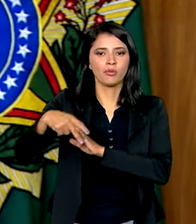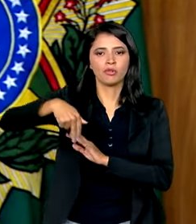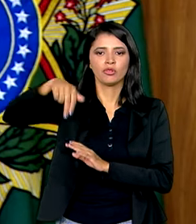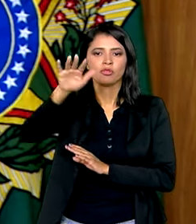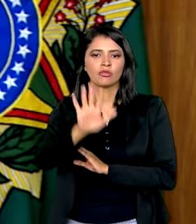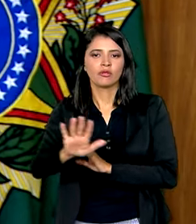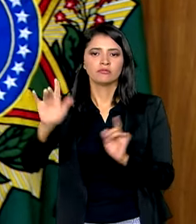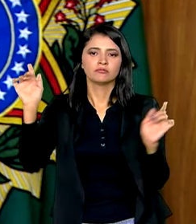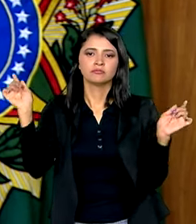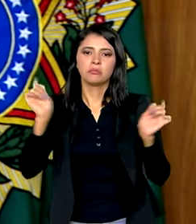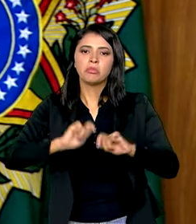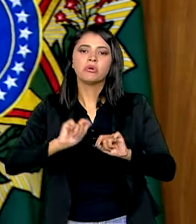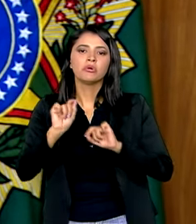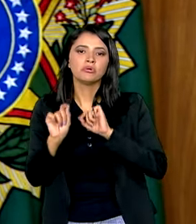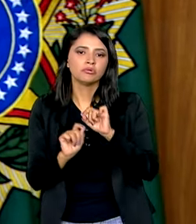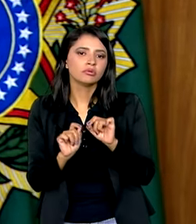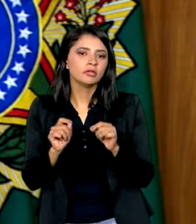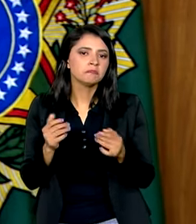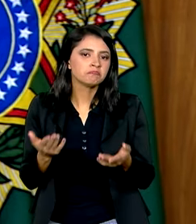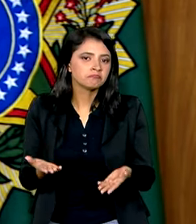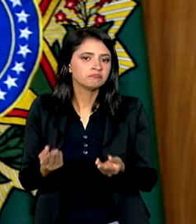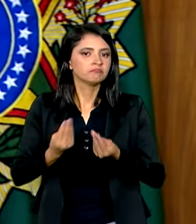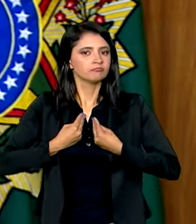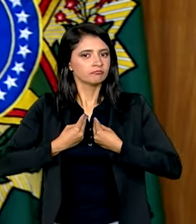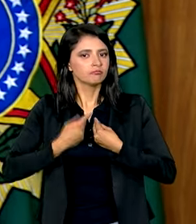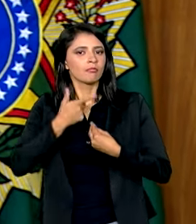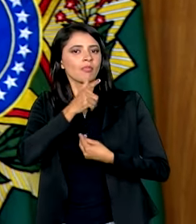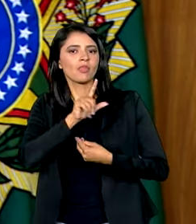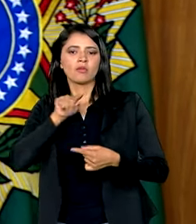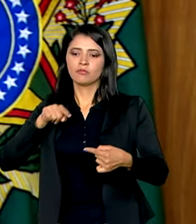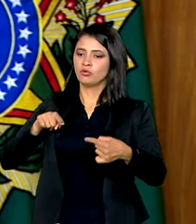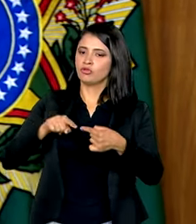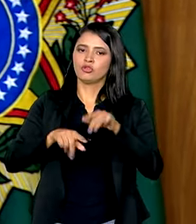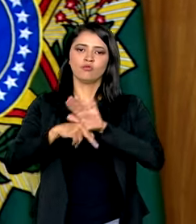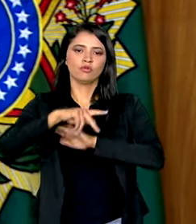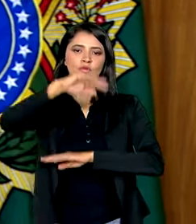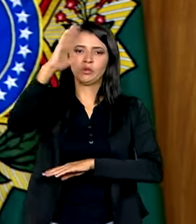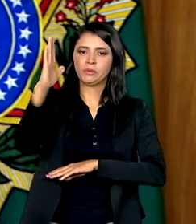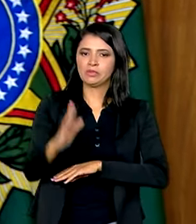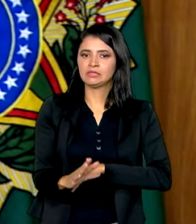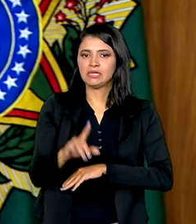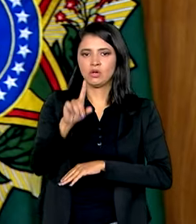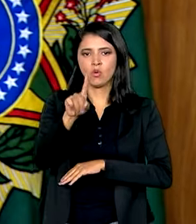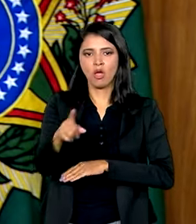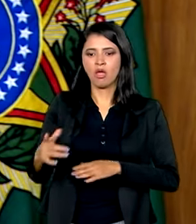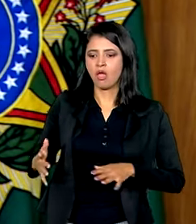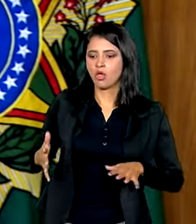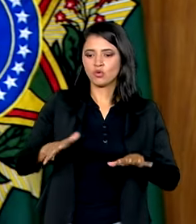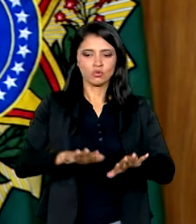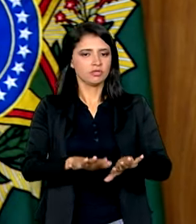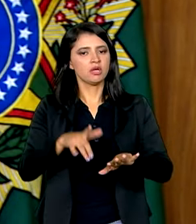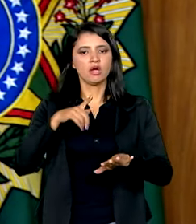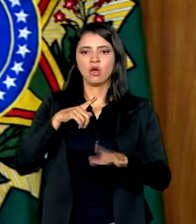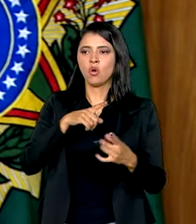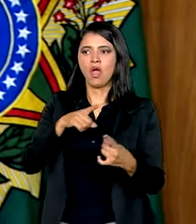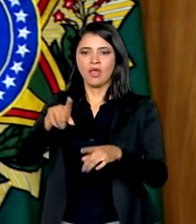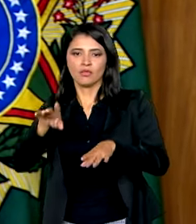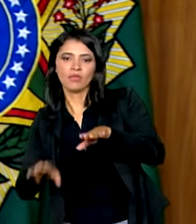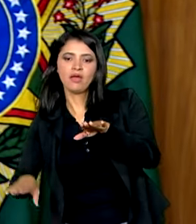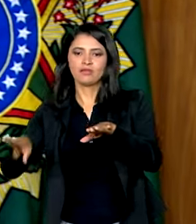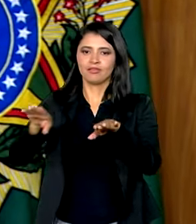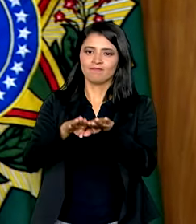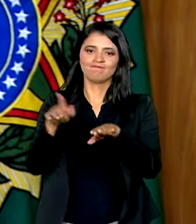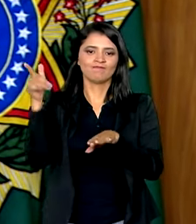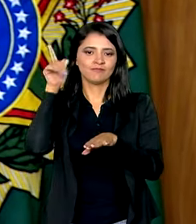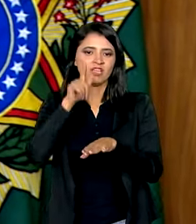permitindo que a gente possa cumprir a grande missão do Brasil, que é fazer inclusão, que é combater desigualdade,